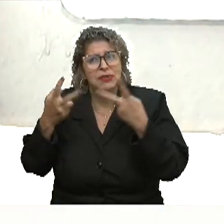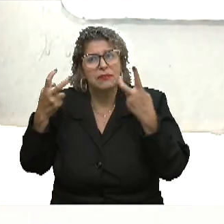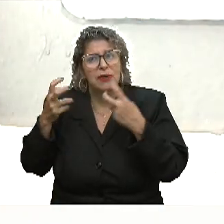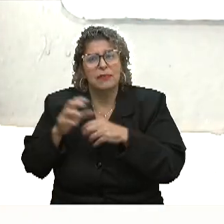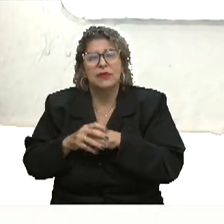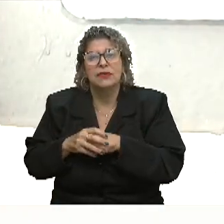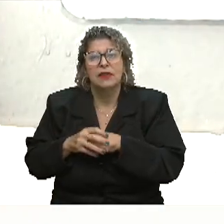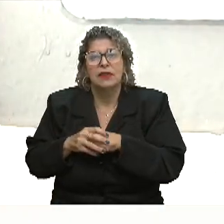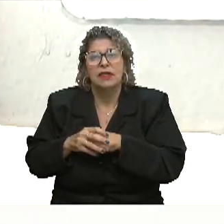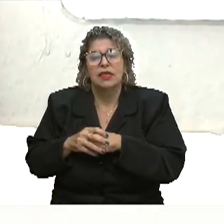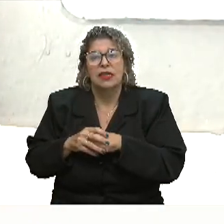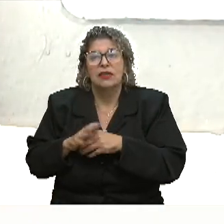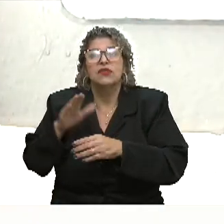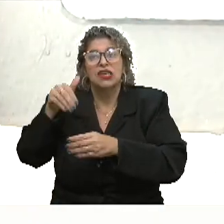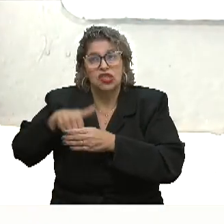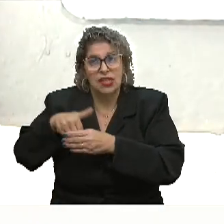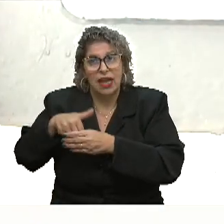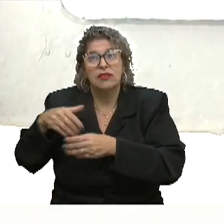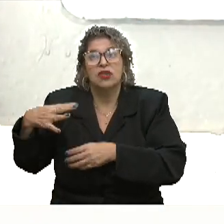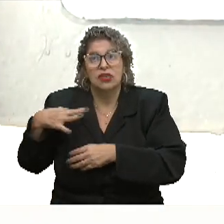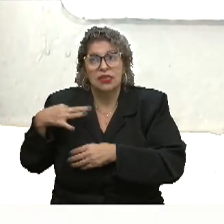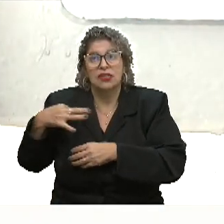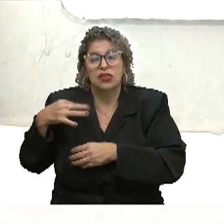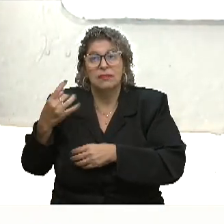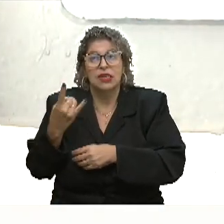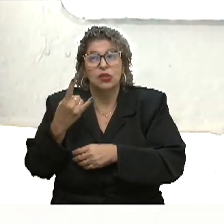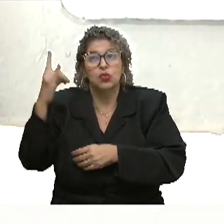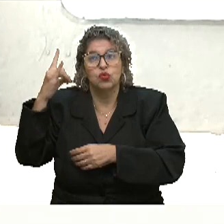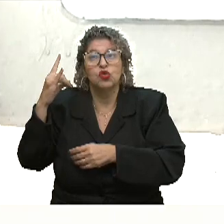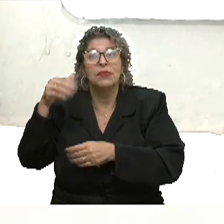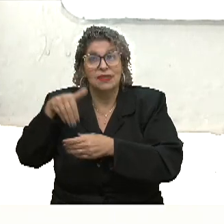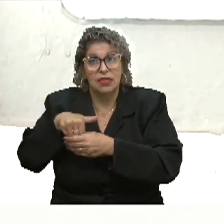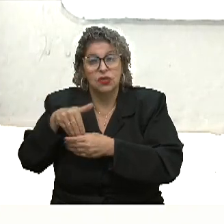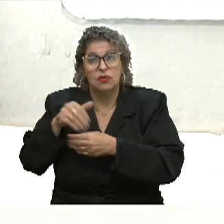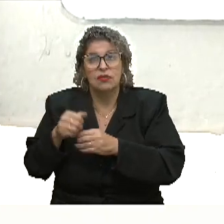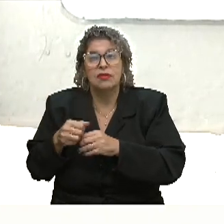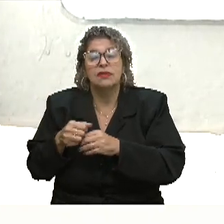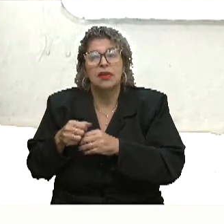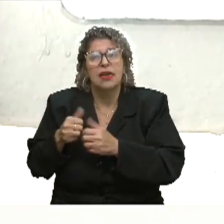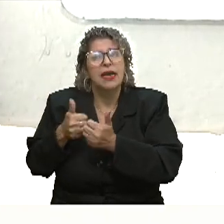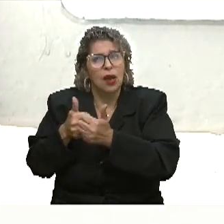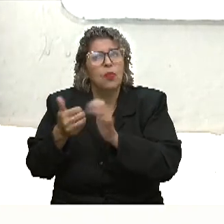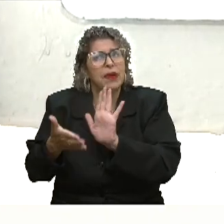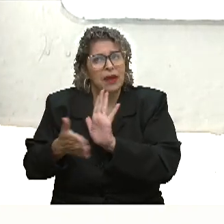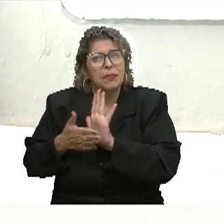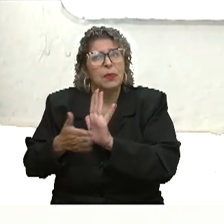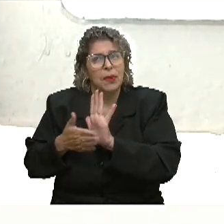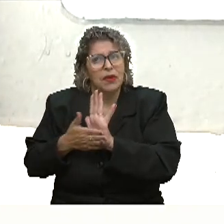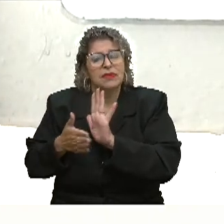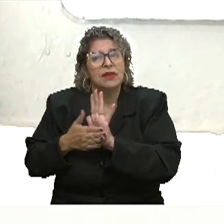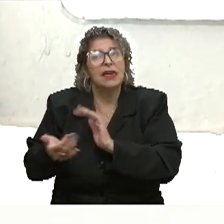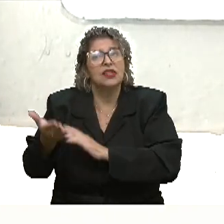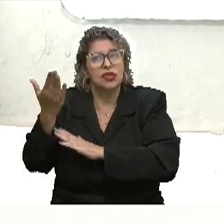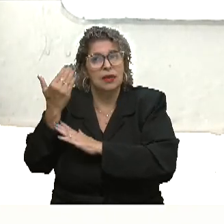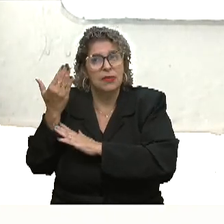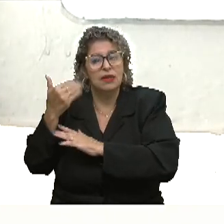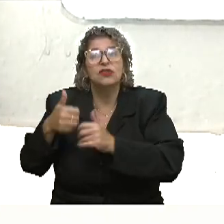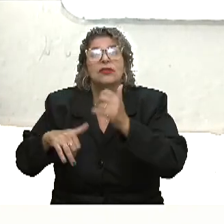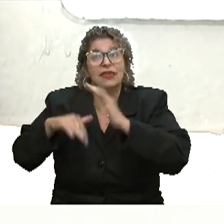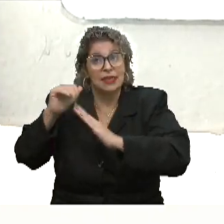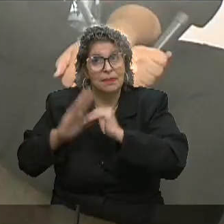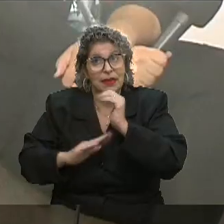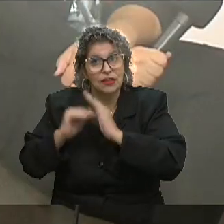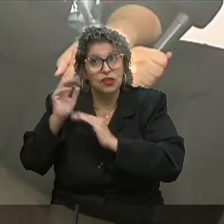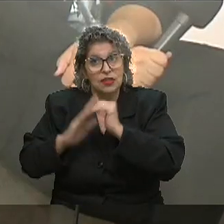candidatos que a elegeu nas últimas eleições, a gente pôde acompanhar as propostas que eles diziam ter, pelo menos, né? Sendo postas em prática,